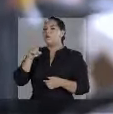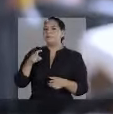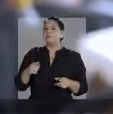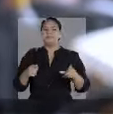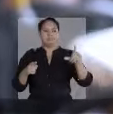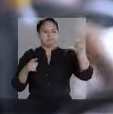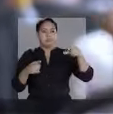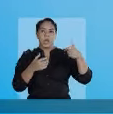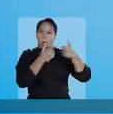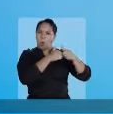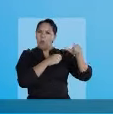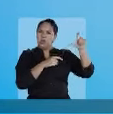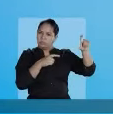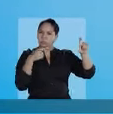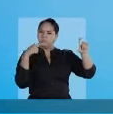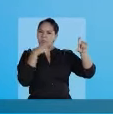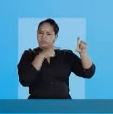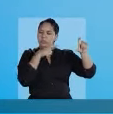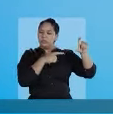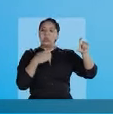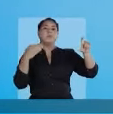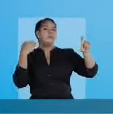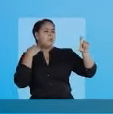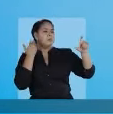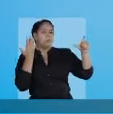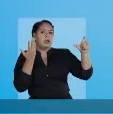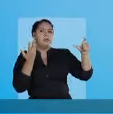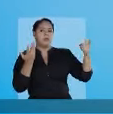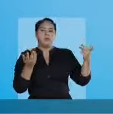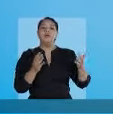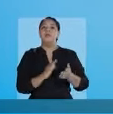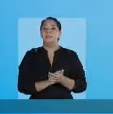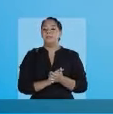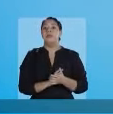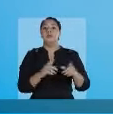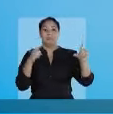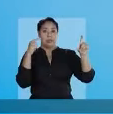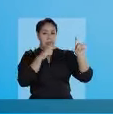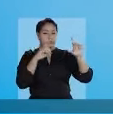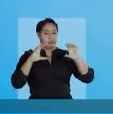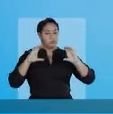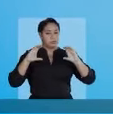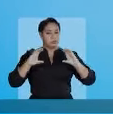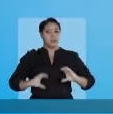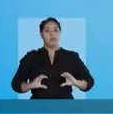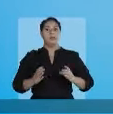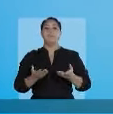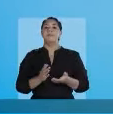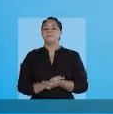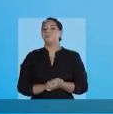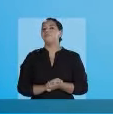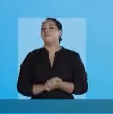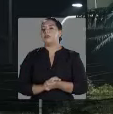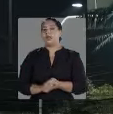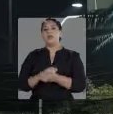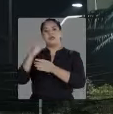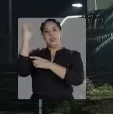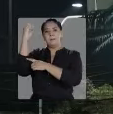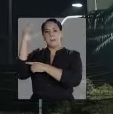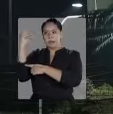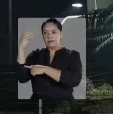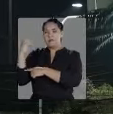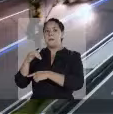carregará suas passagens de ônibus no cartão digital, como o cartão de banco. É o cartão cidadão. E os